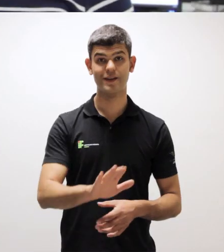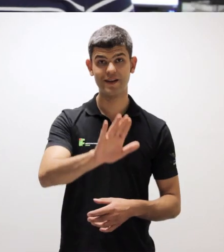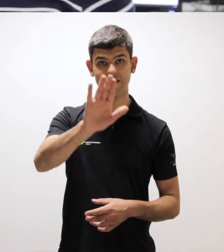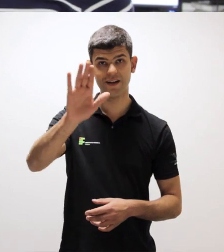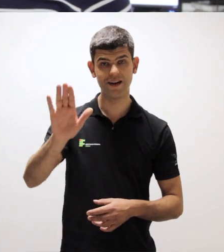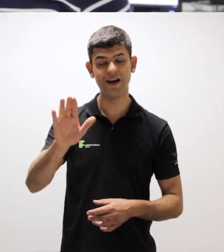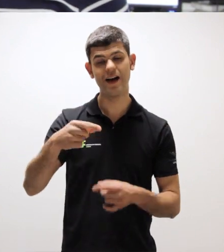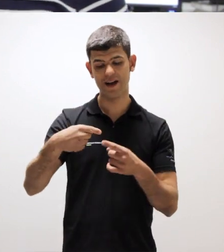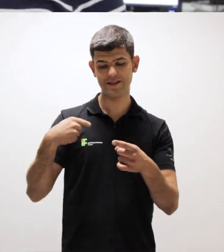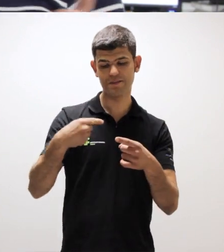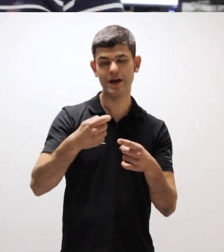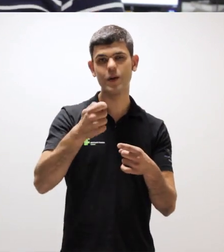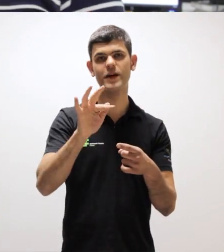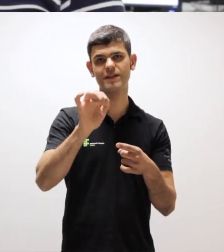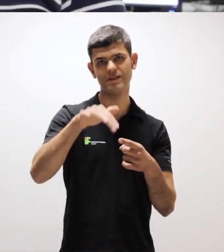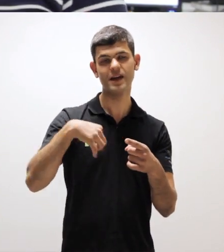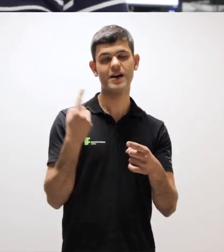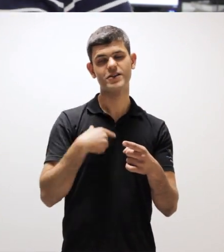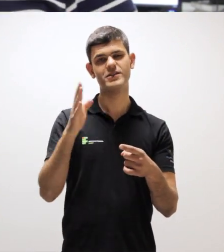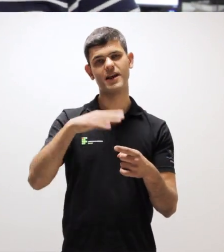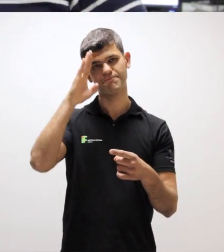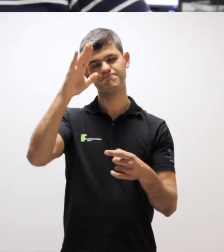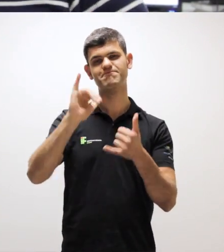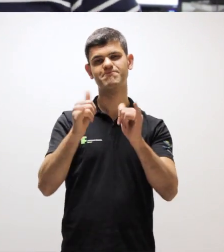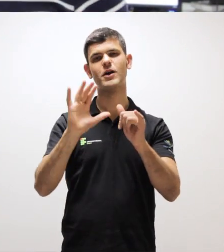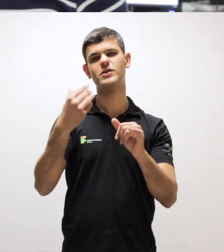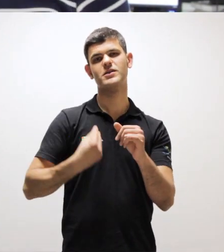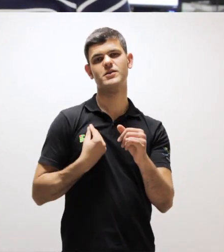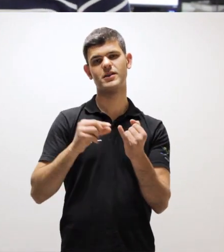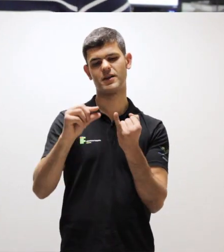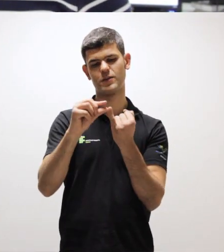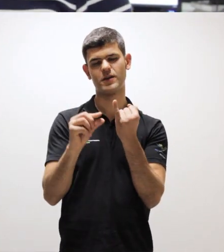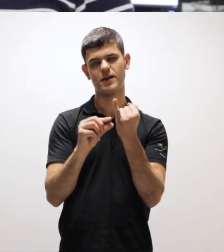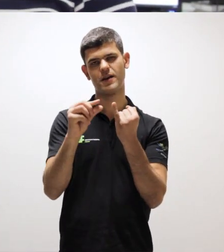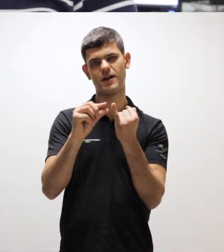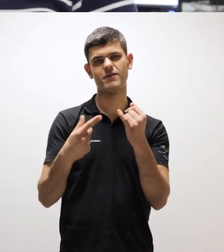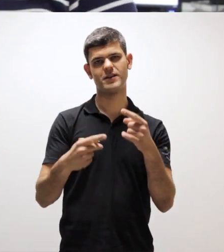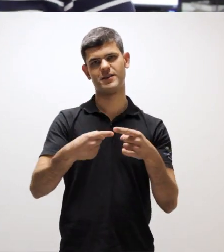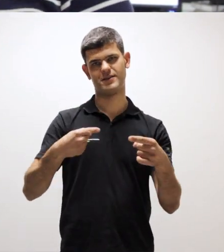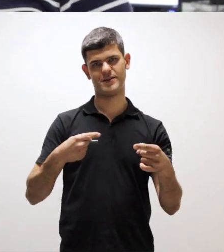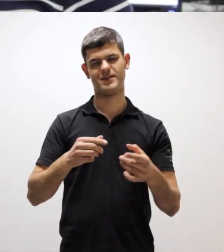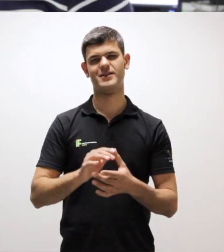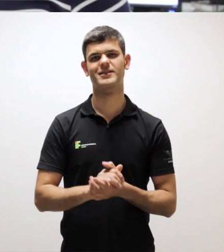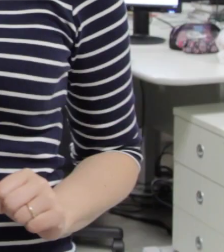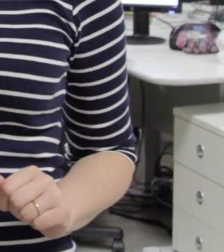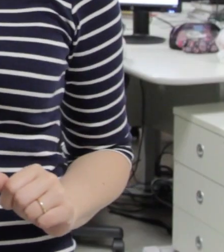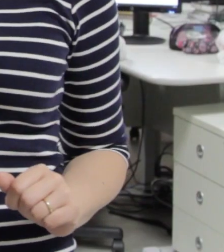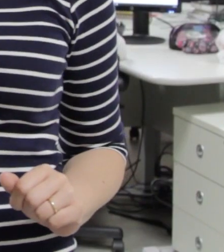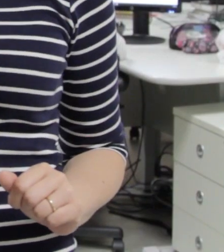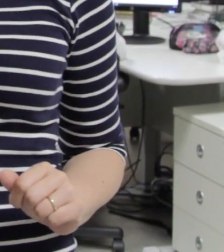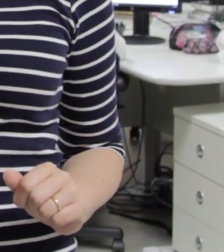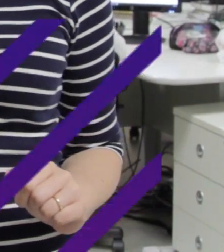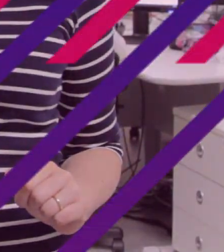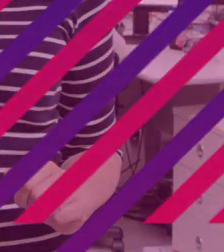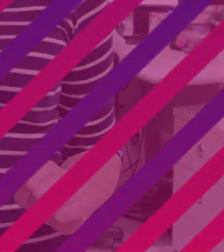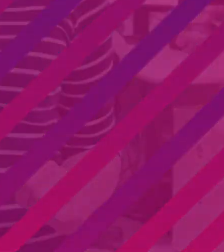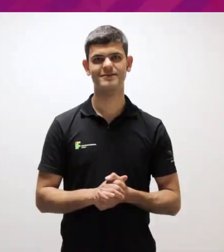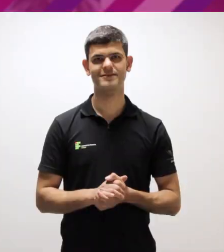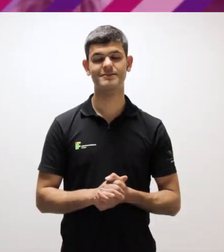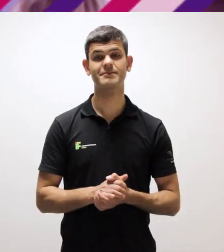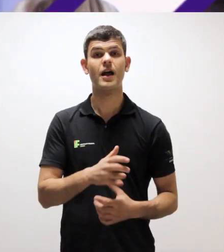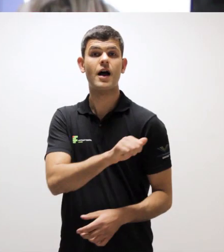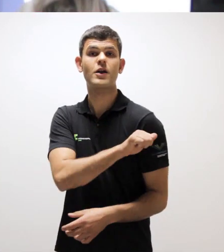Olá! A semana está terminando e nós trazemos as principais notícias do IFPR nesta semana. Vem com a gente!